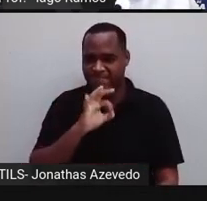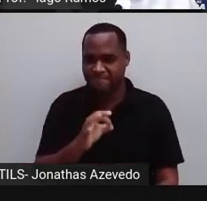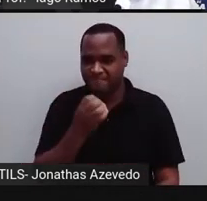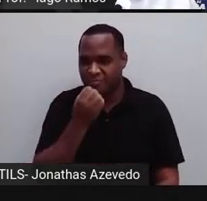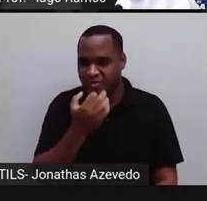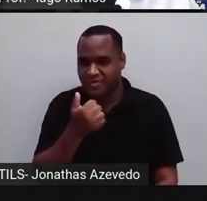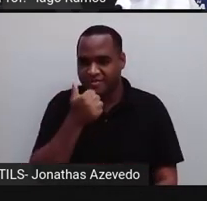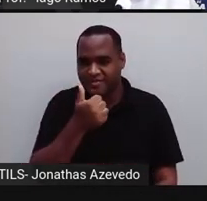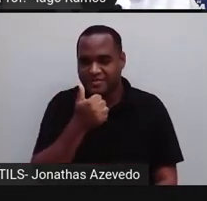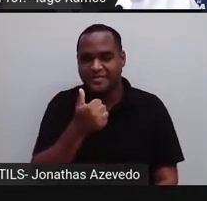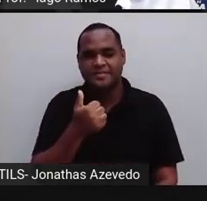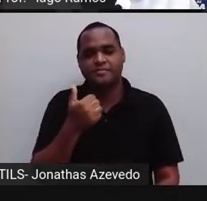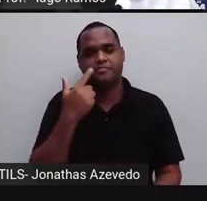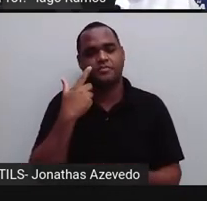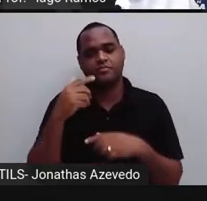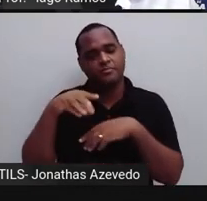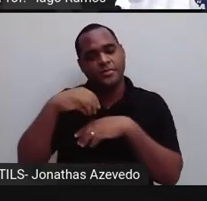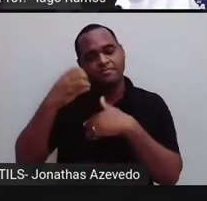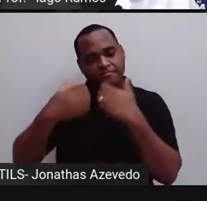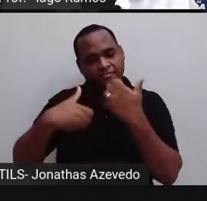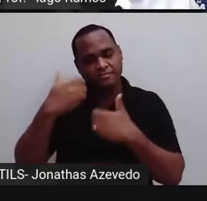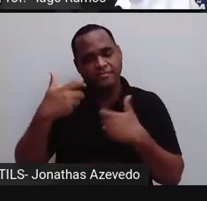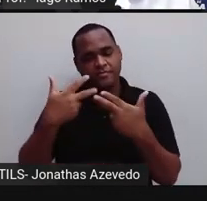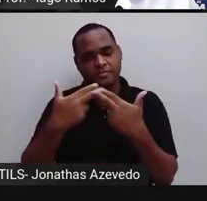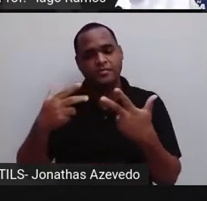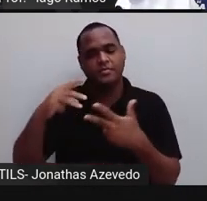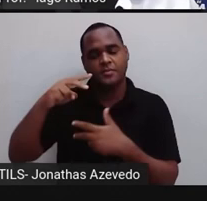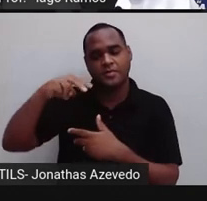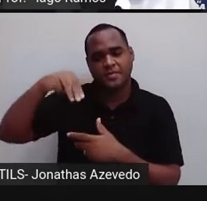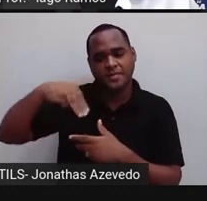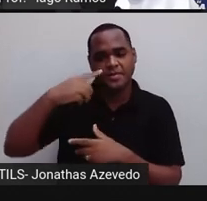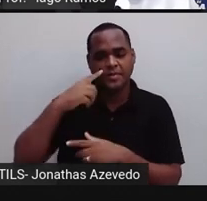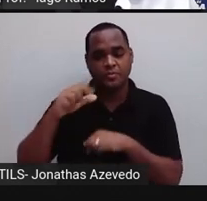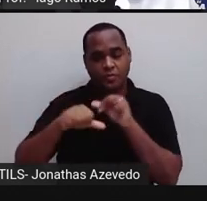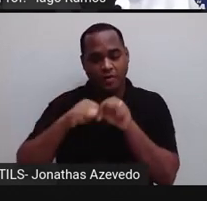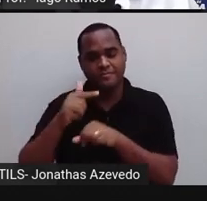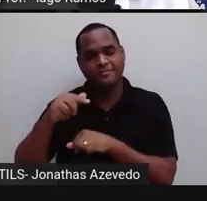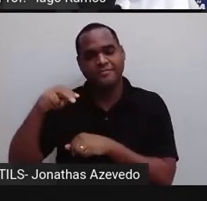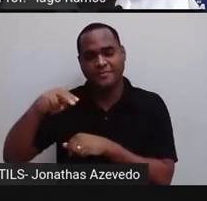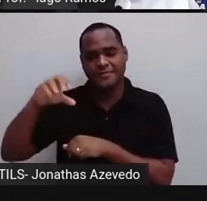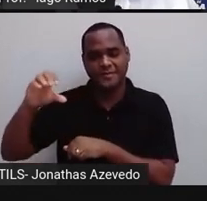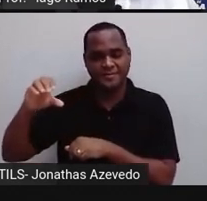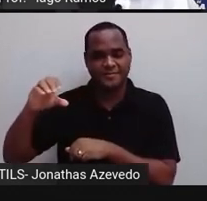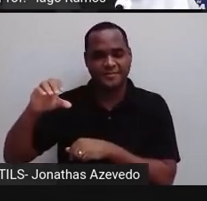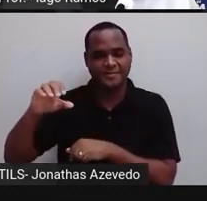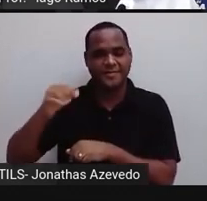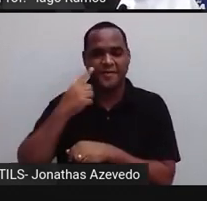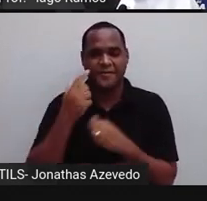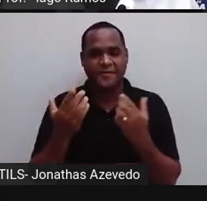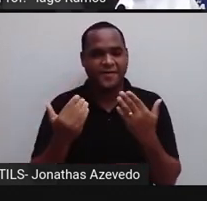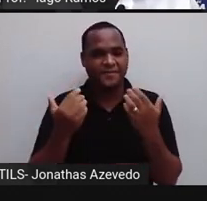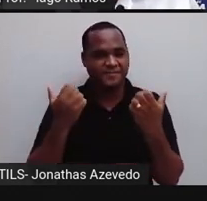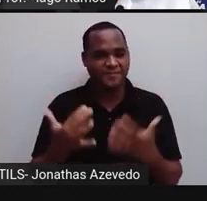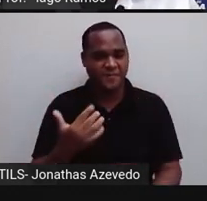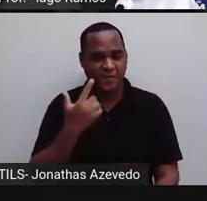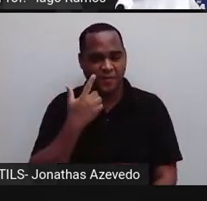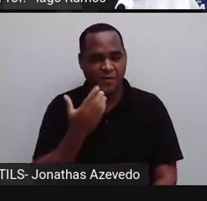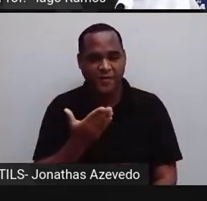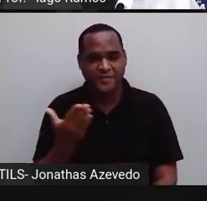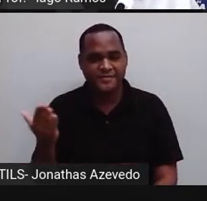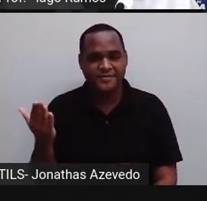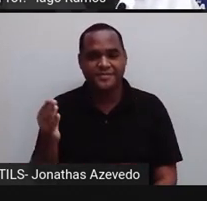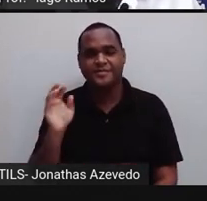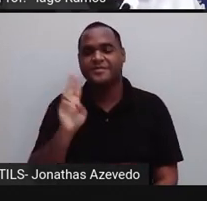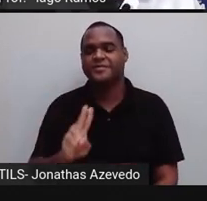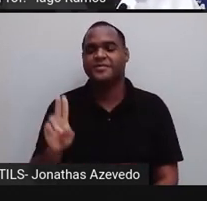E a gente vai pegar essa medida em metro e vai escrever em notação científica. Então, vem comigo, olha só, usando